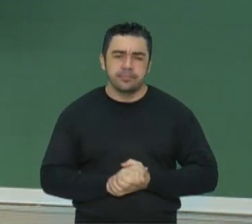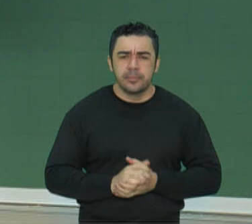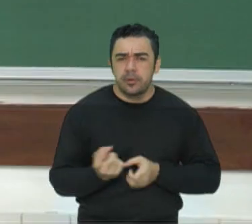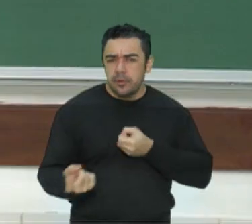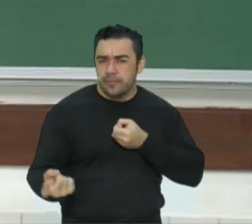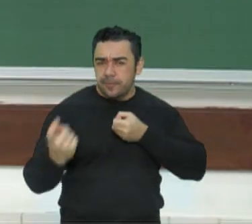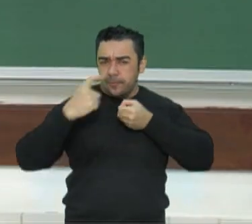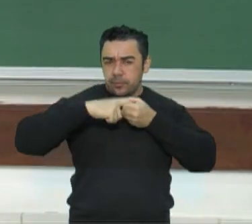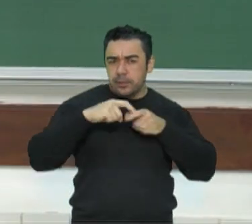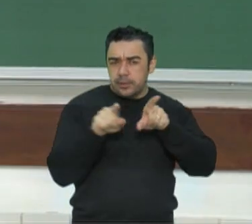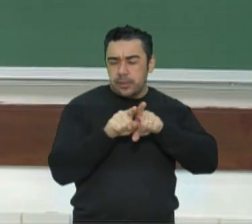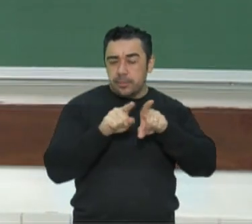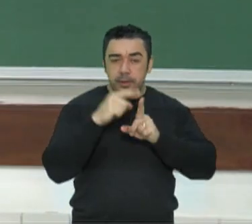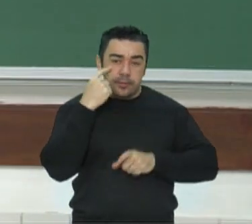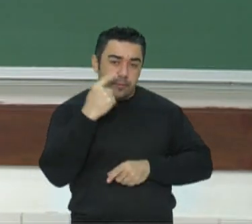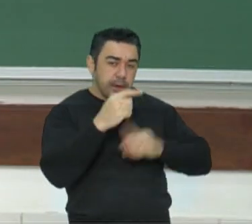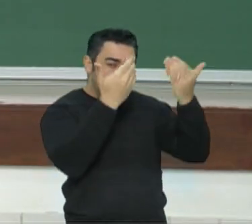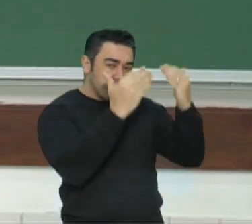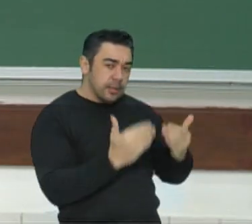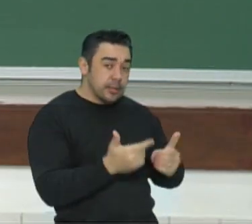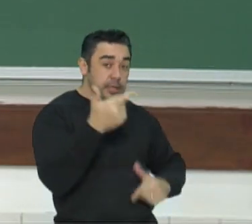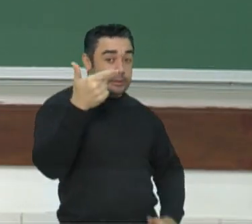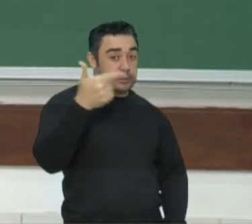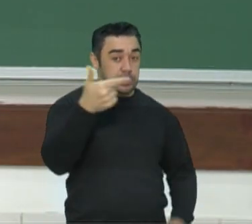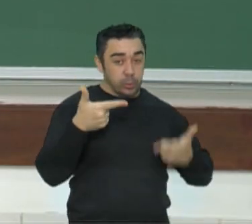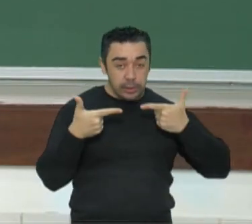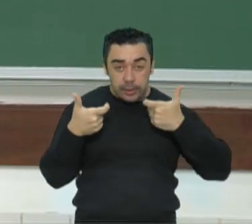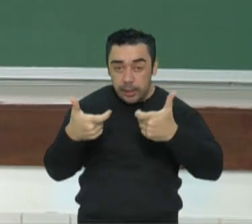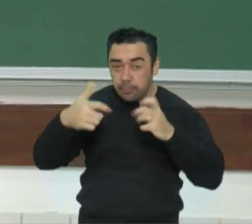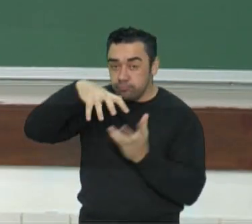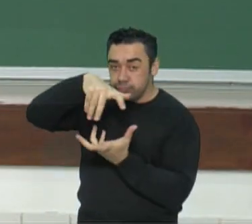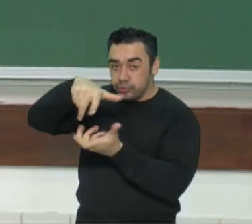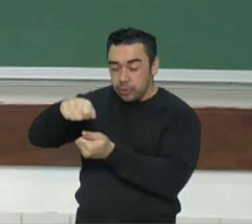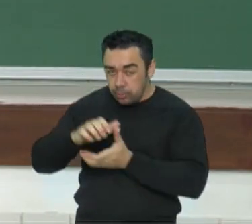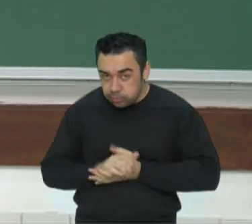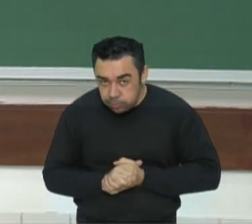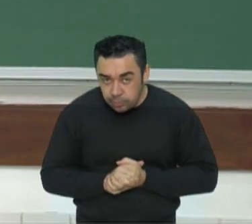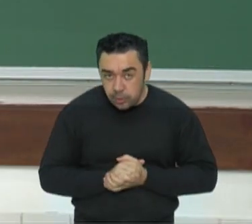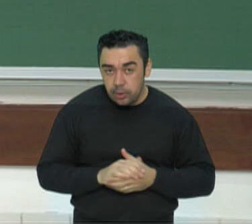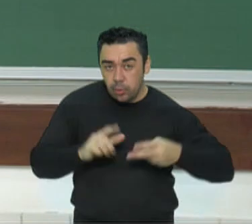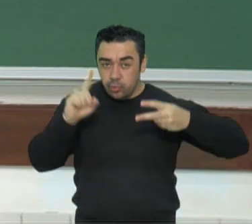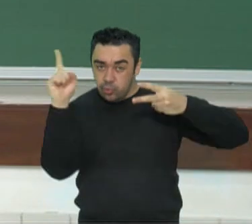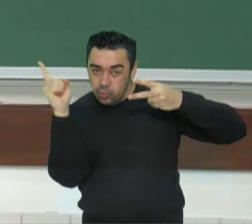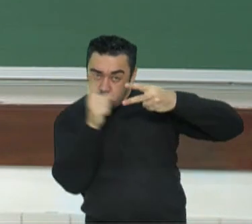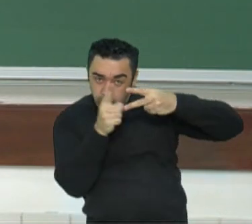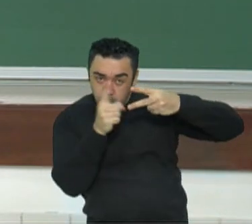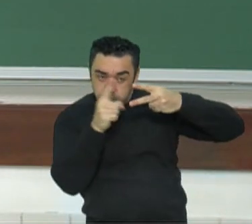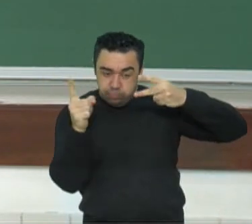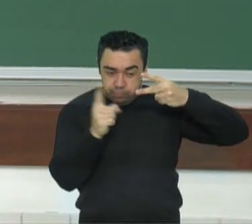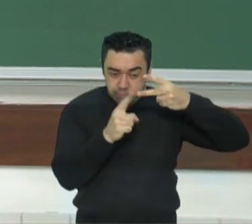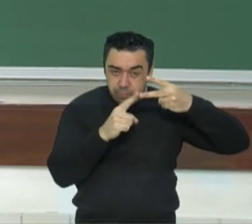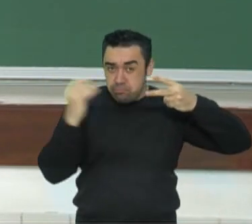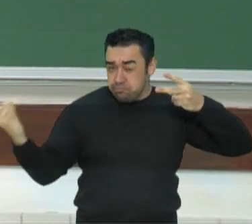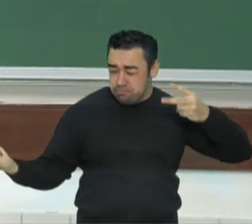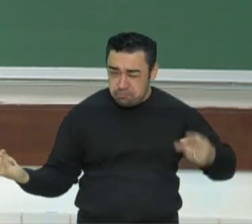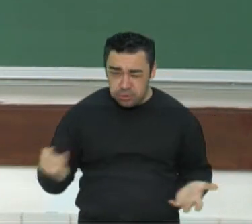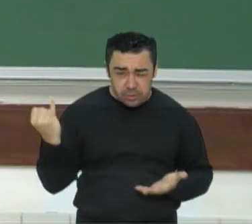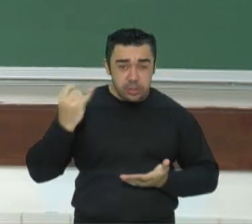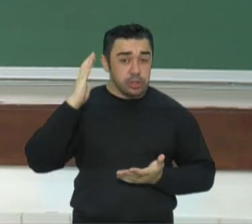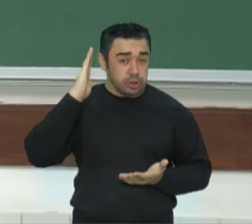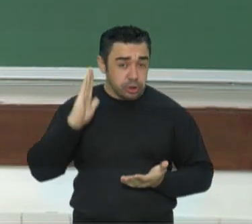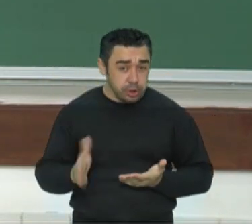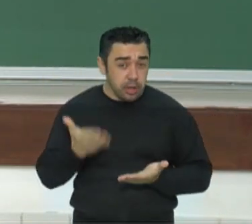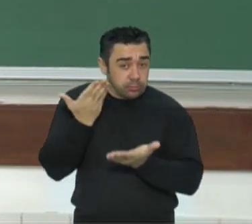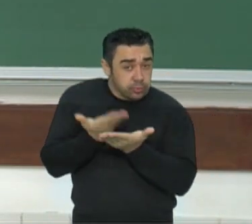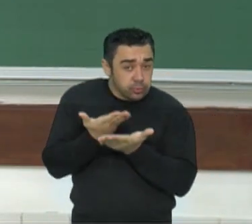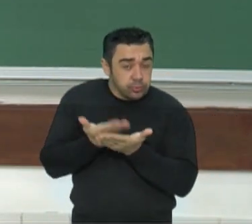aspectos da Segunda Guerra Mundial. Então, dois assuntos aí bem importantes que nós vimos em algumas